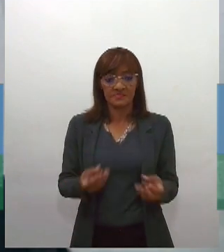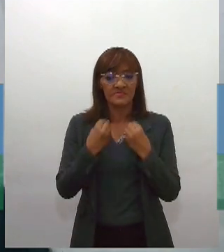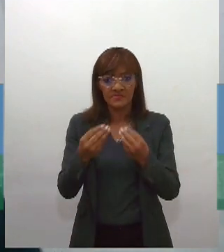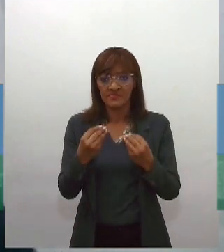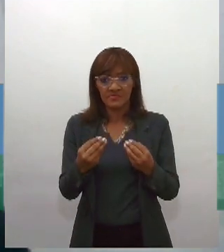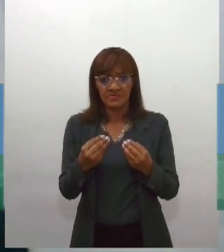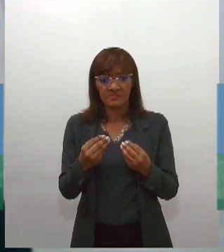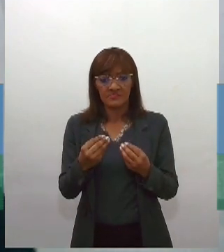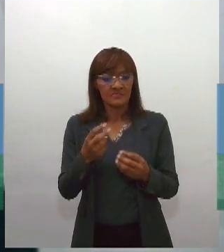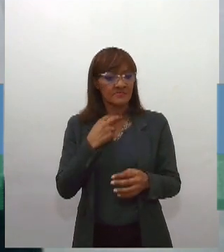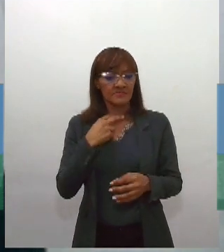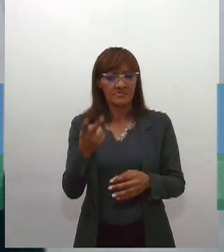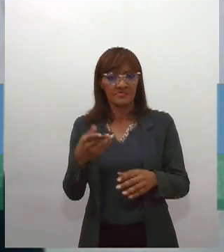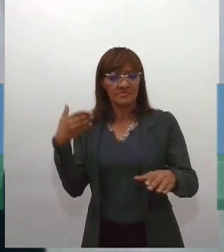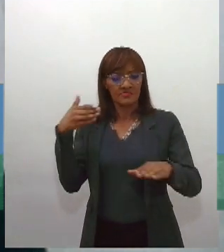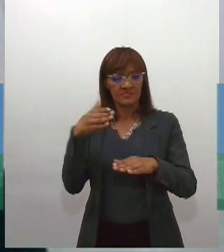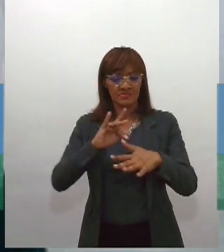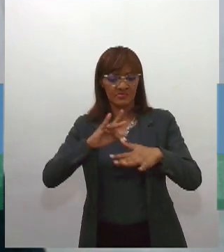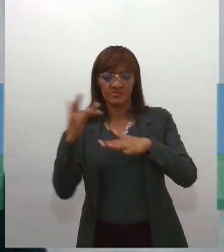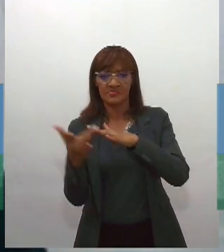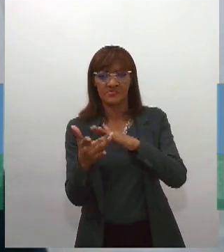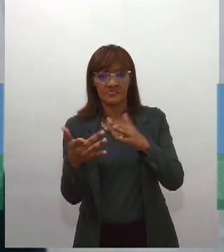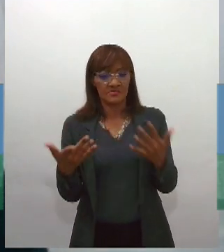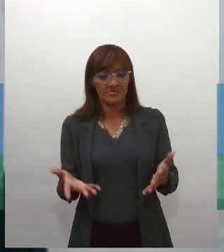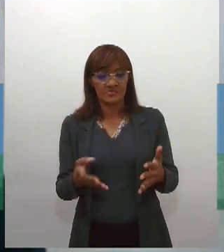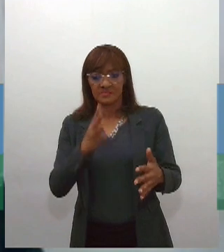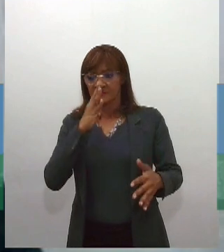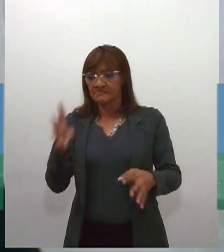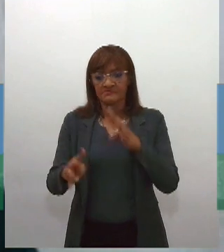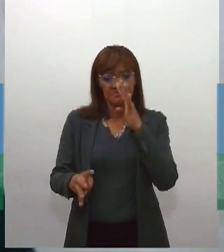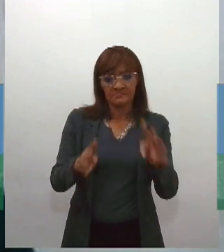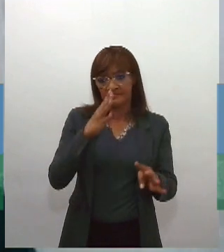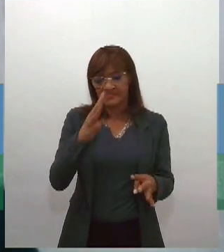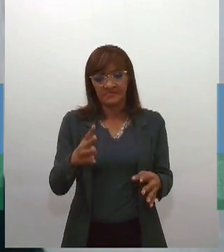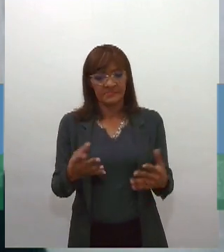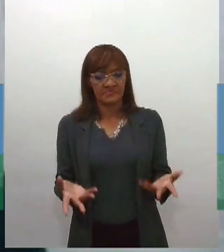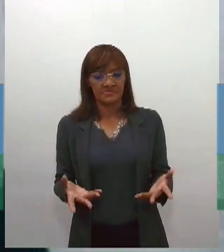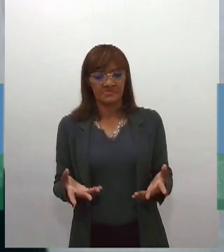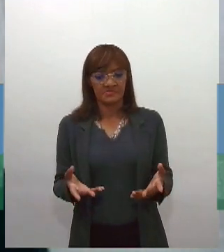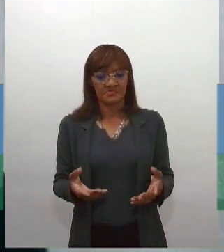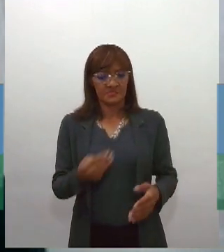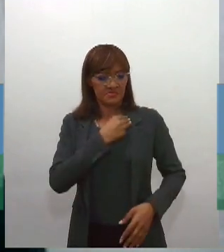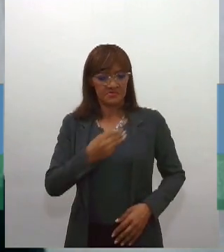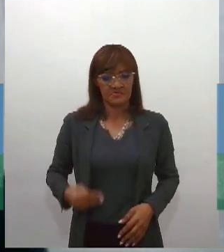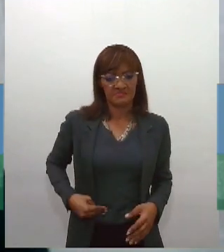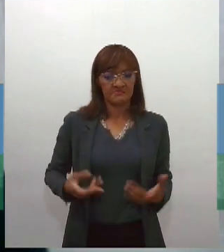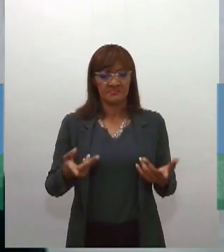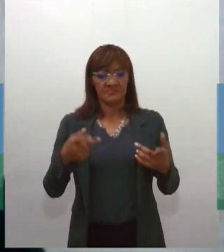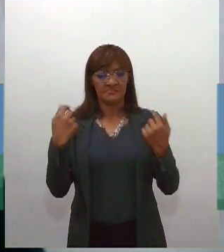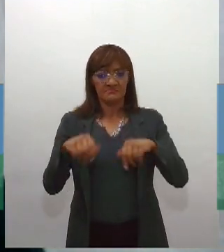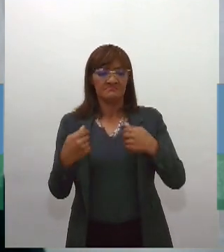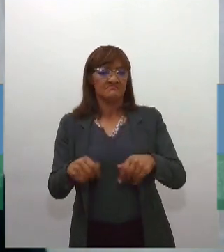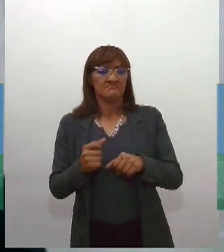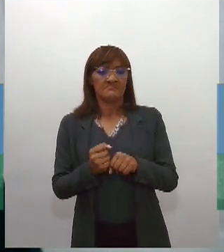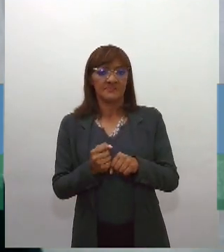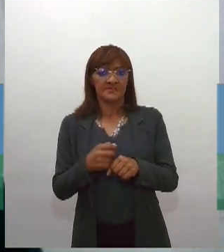rede social, no Twitter e dizer que os ministros devem ser pendurados de cabeça para baixo para serem